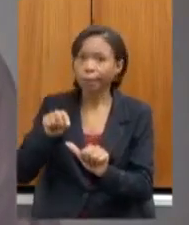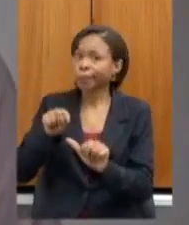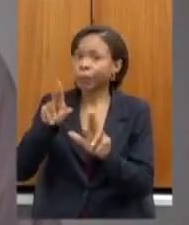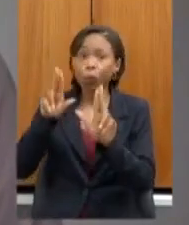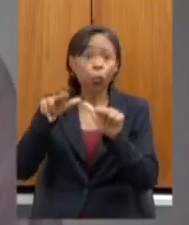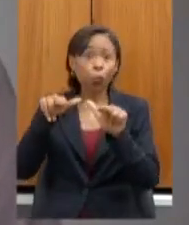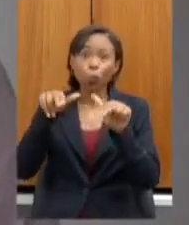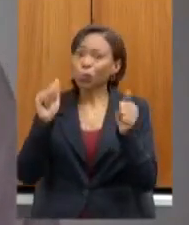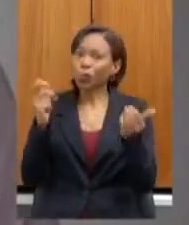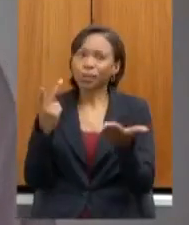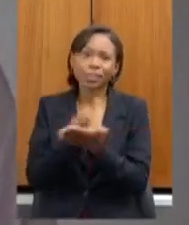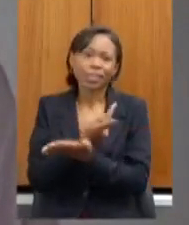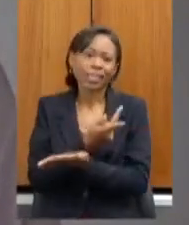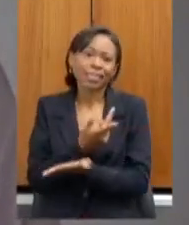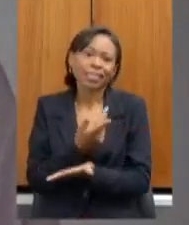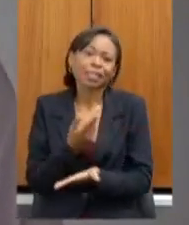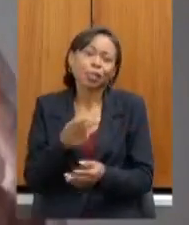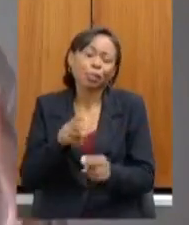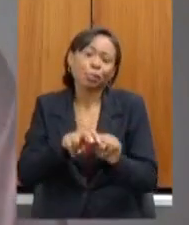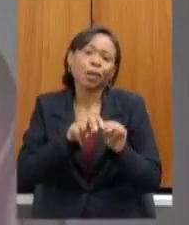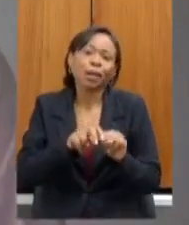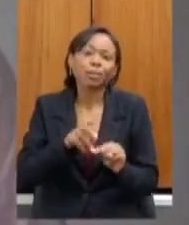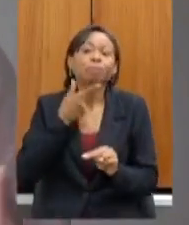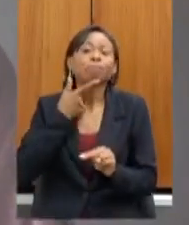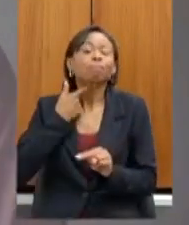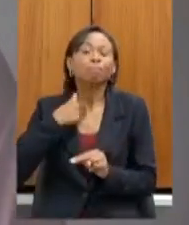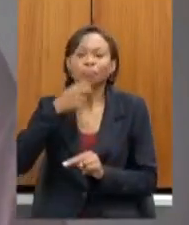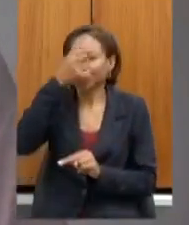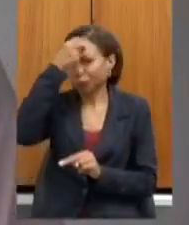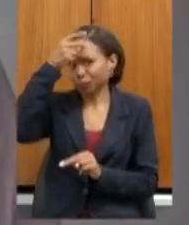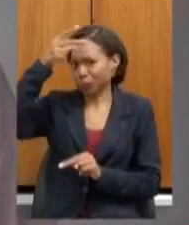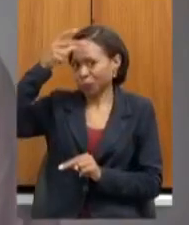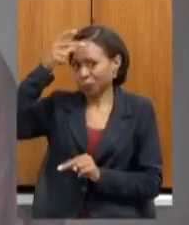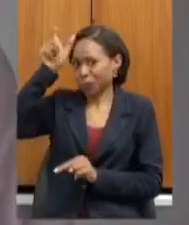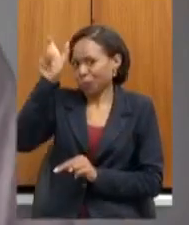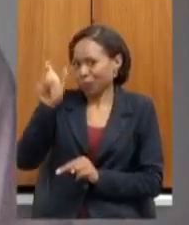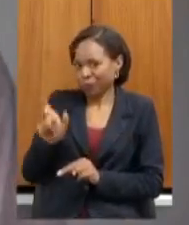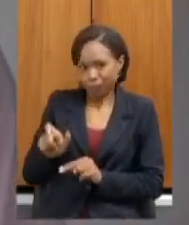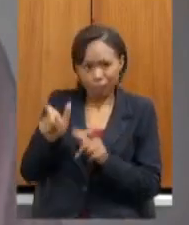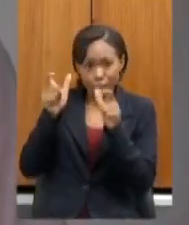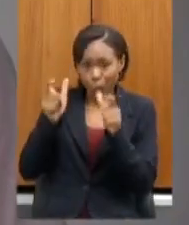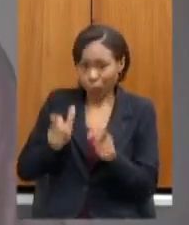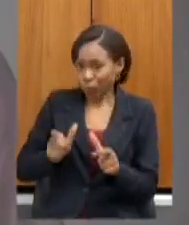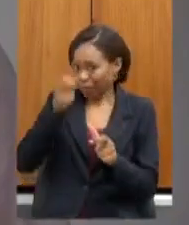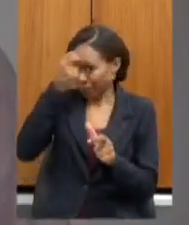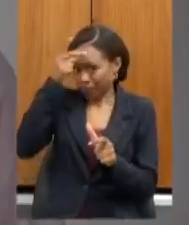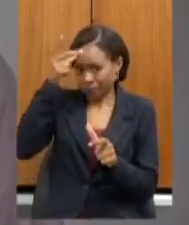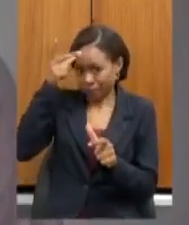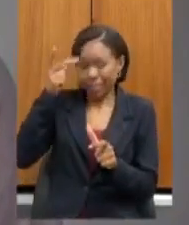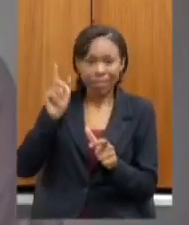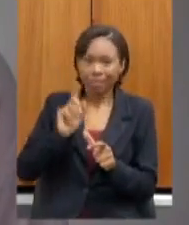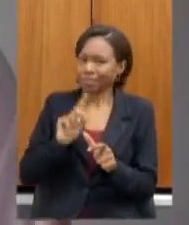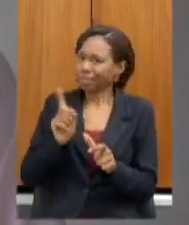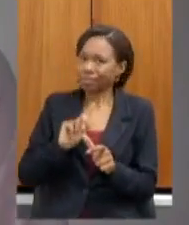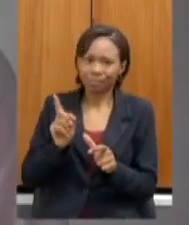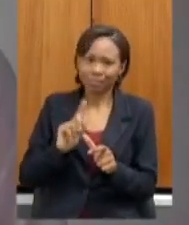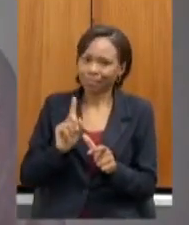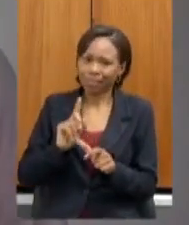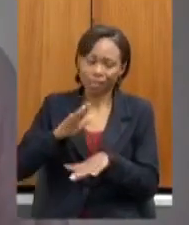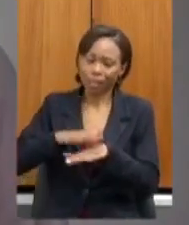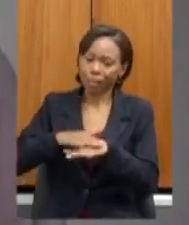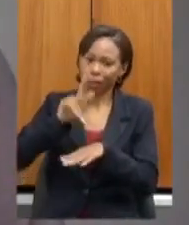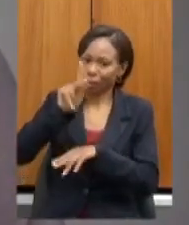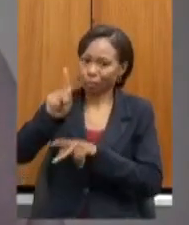não sendo um desejo do prefeito do município que foi eleito ali pela comunidade pelos